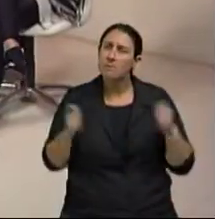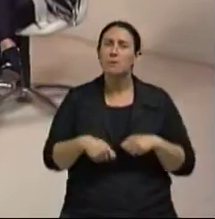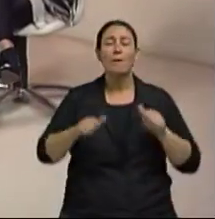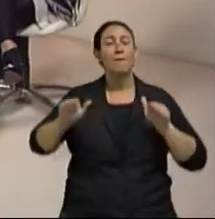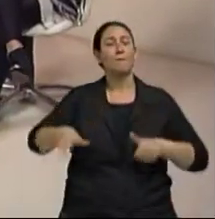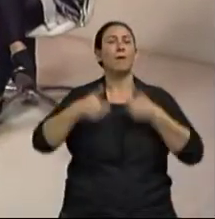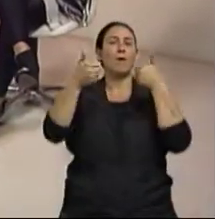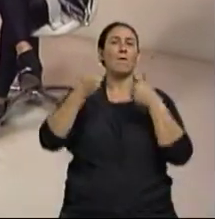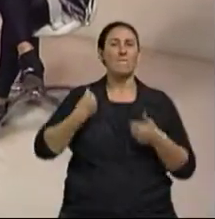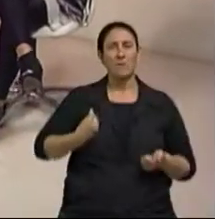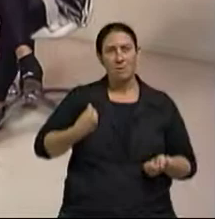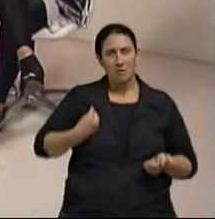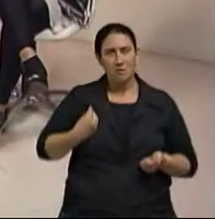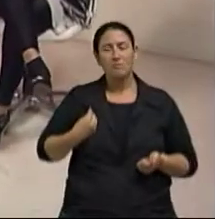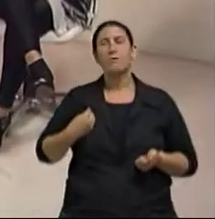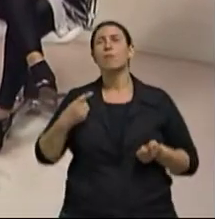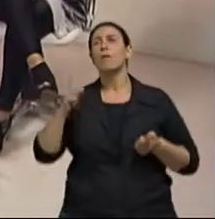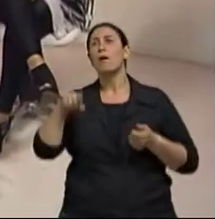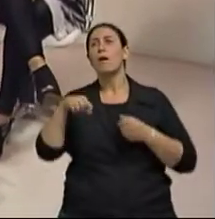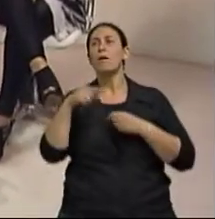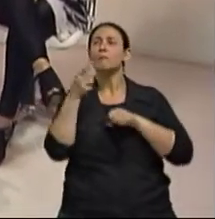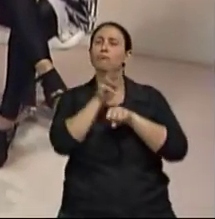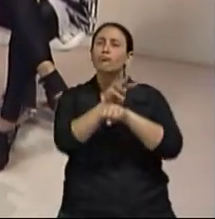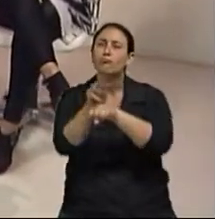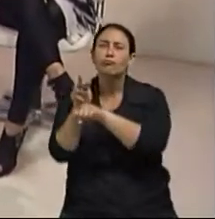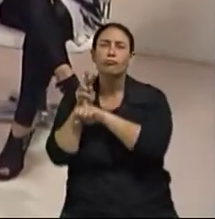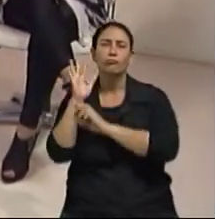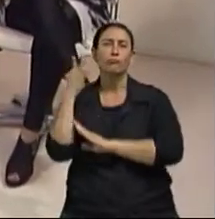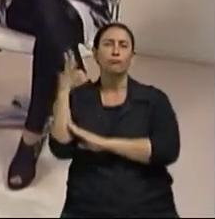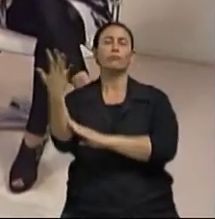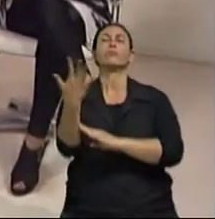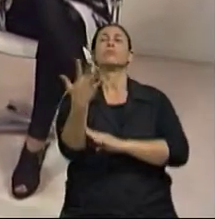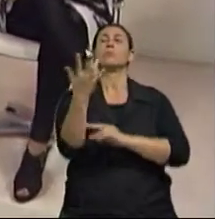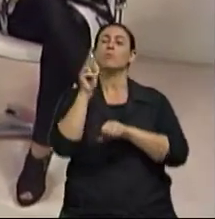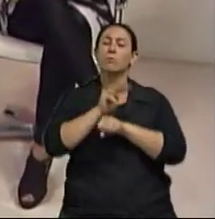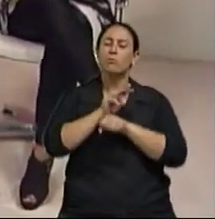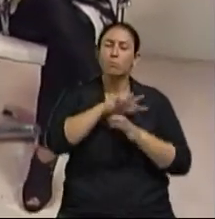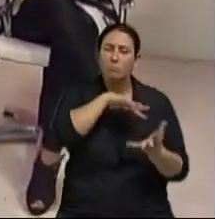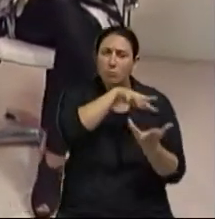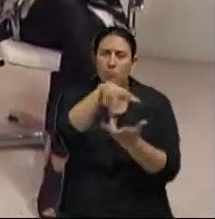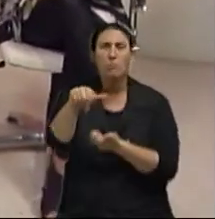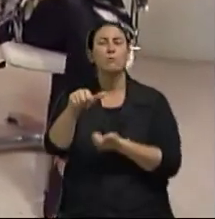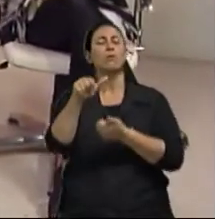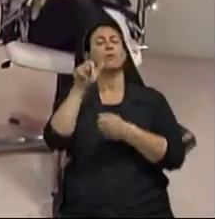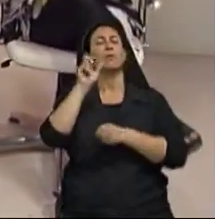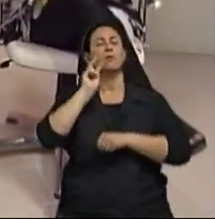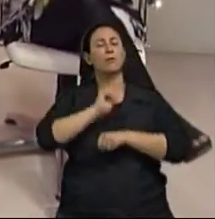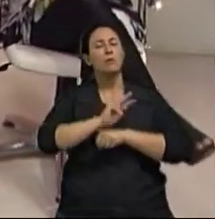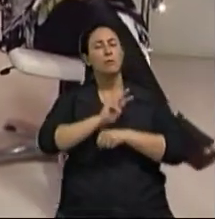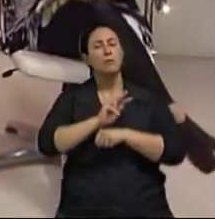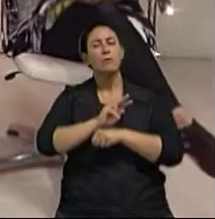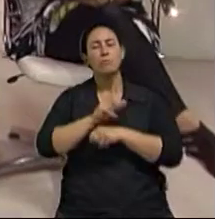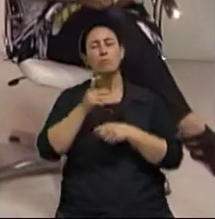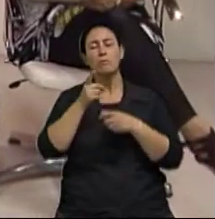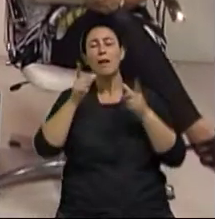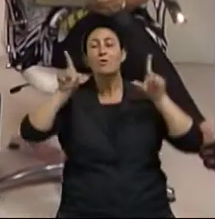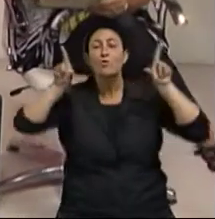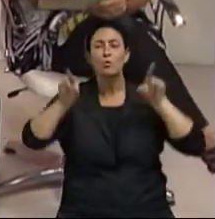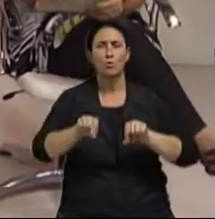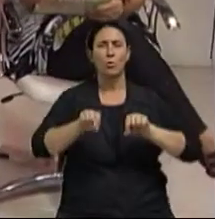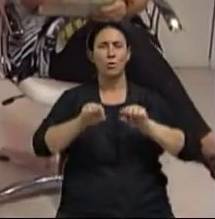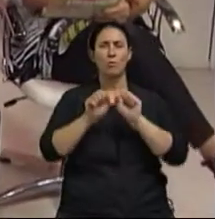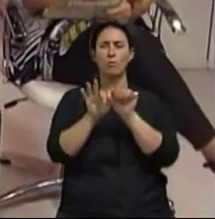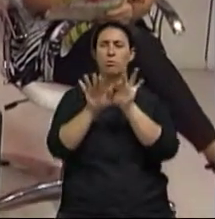melhor, né? Protegendo o planeta e reduzindo essa poluição Porque essa